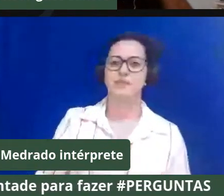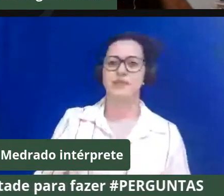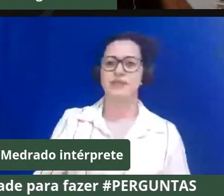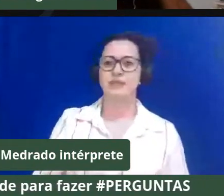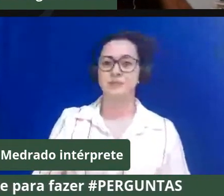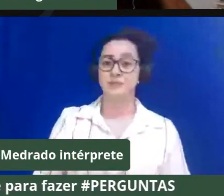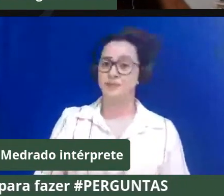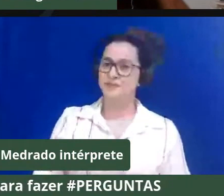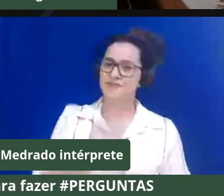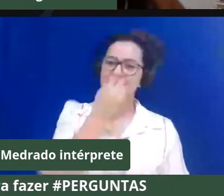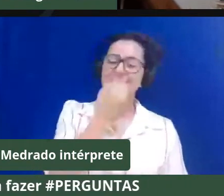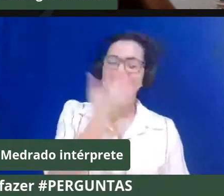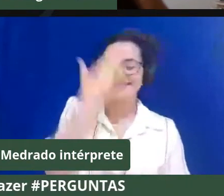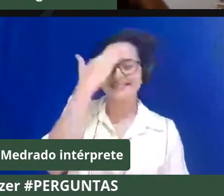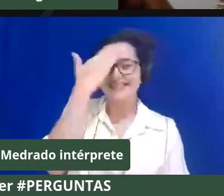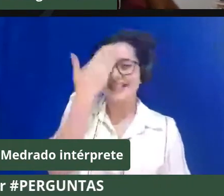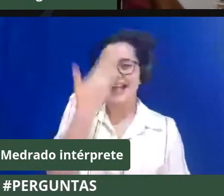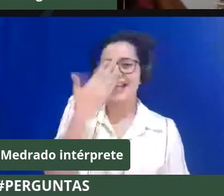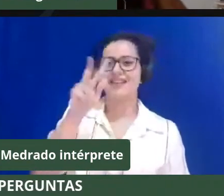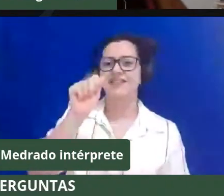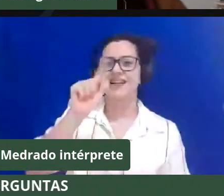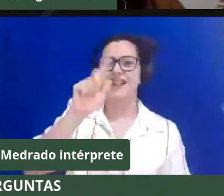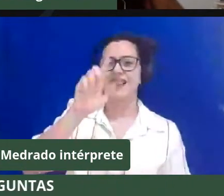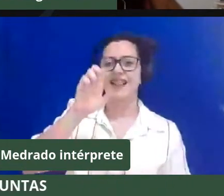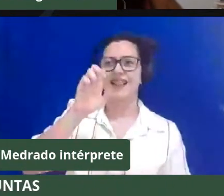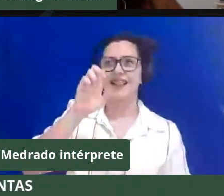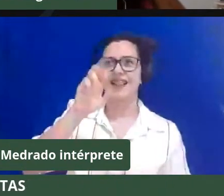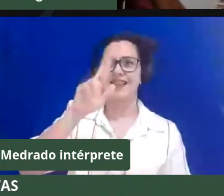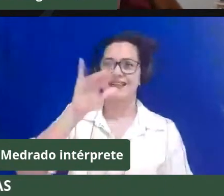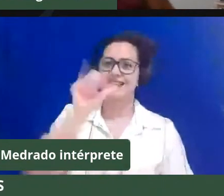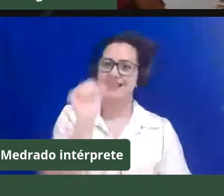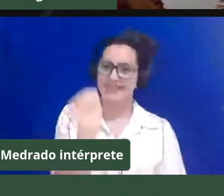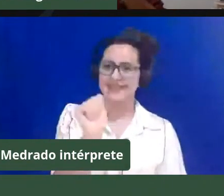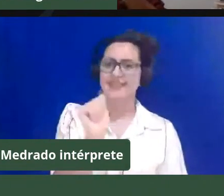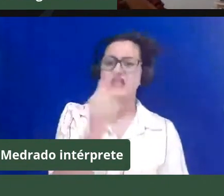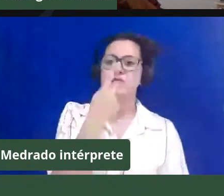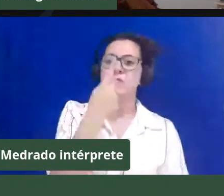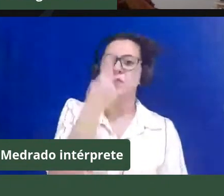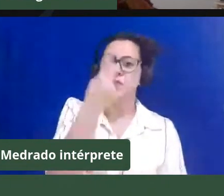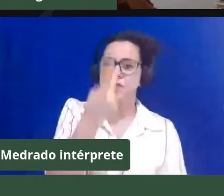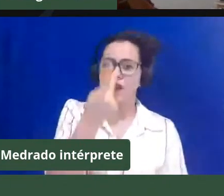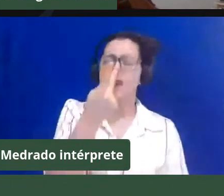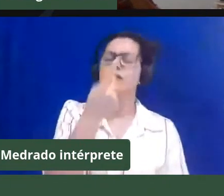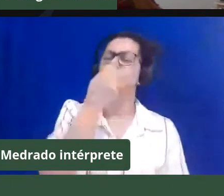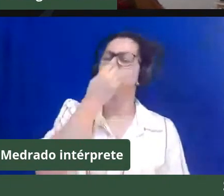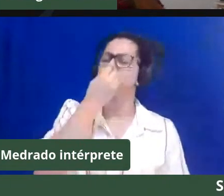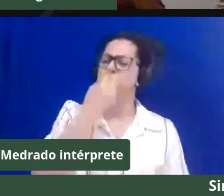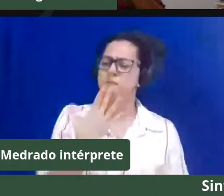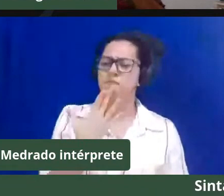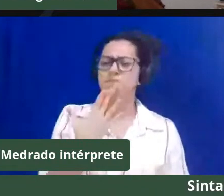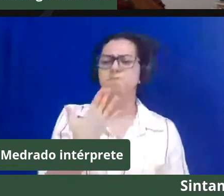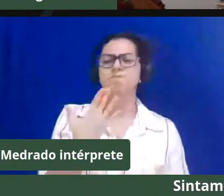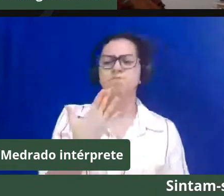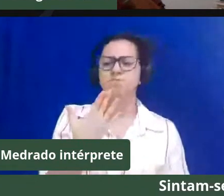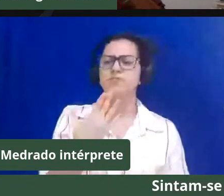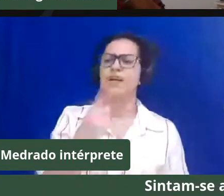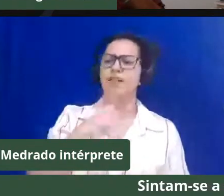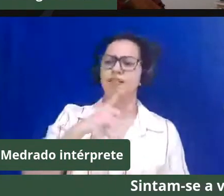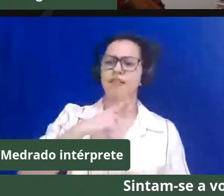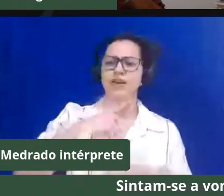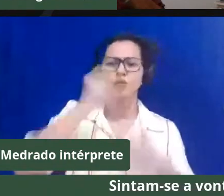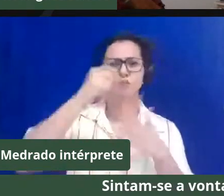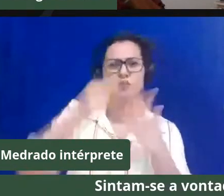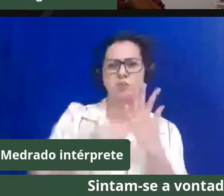Muito obrigado, Valéria, a sua fala traz enormes desafios que